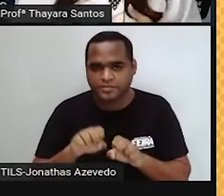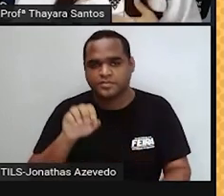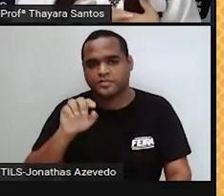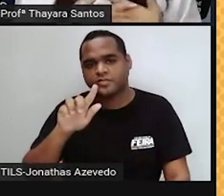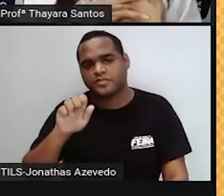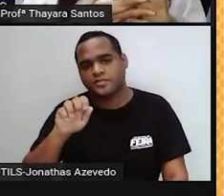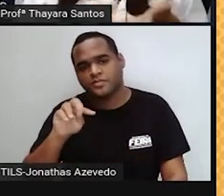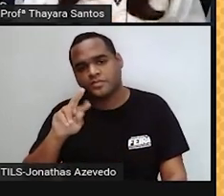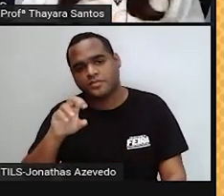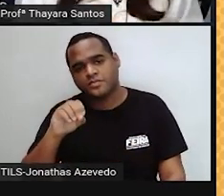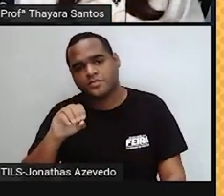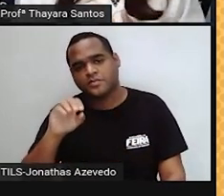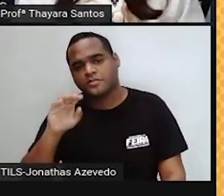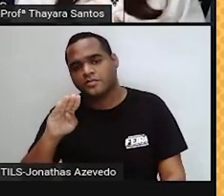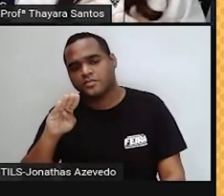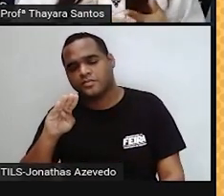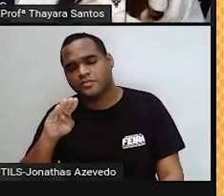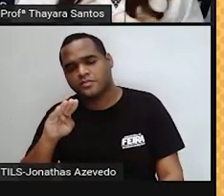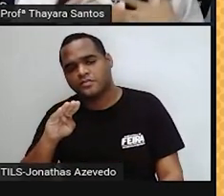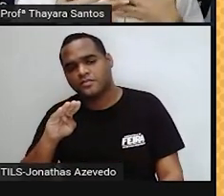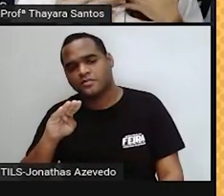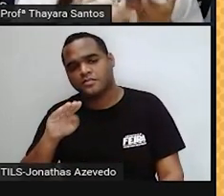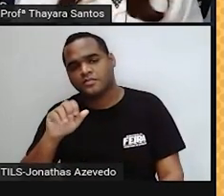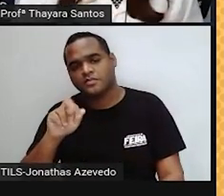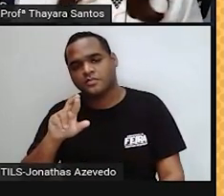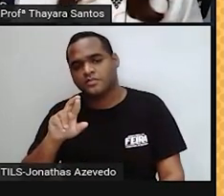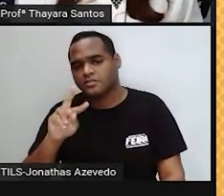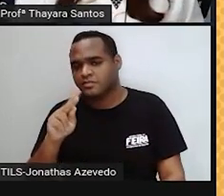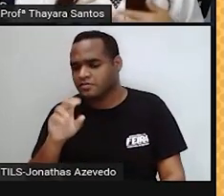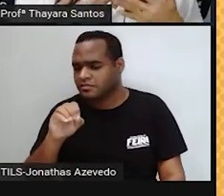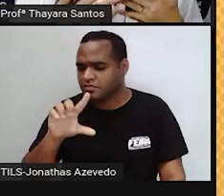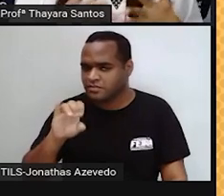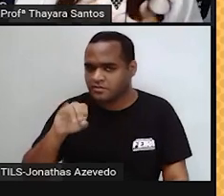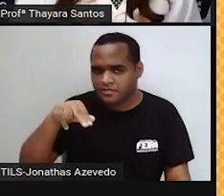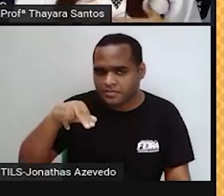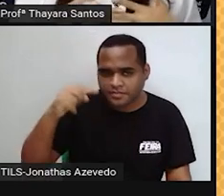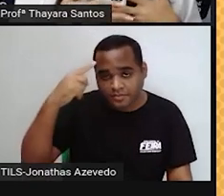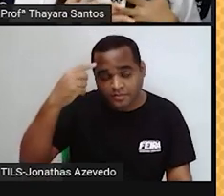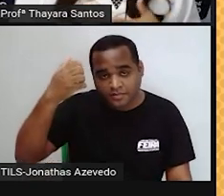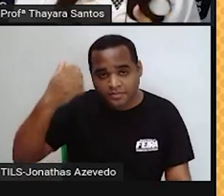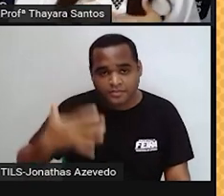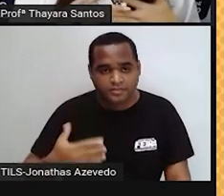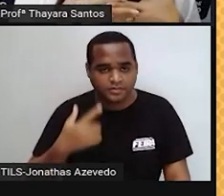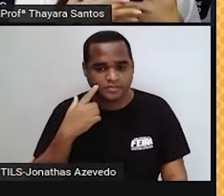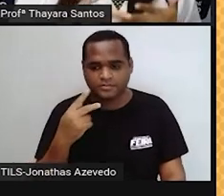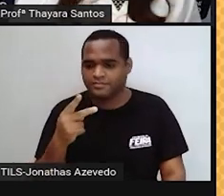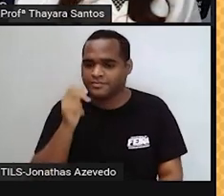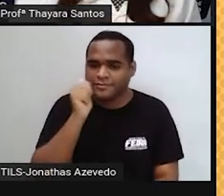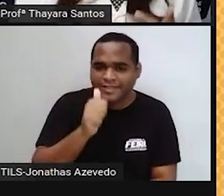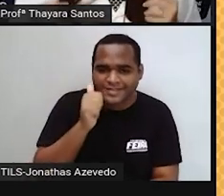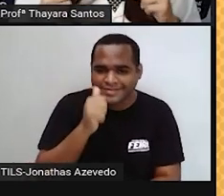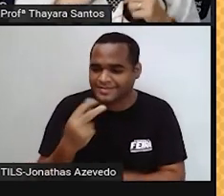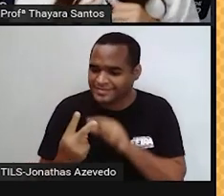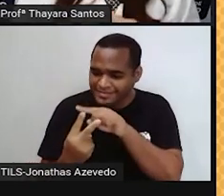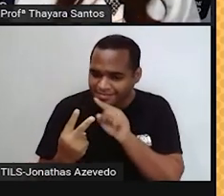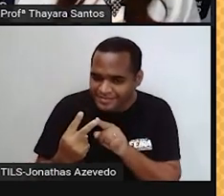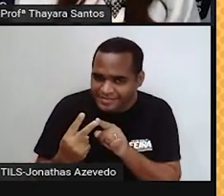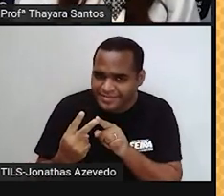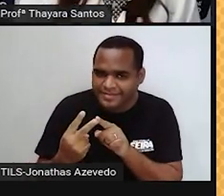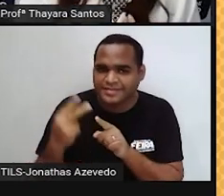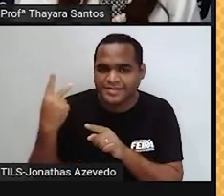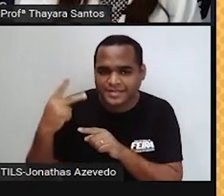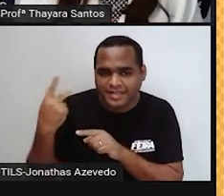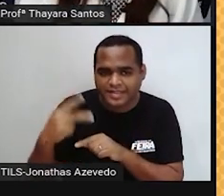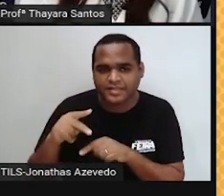acessória interna. Se chama glândula de Bartolini. As mulheres têm um par dessas glândulas que fica